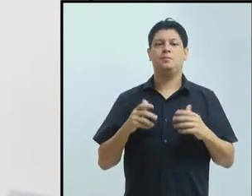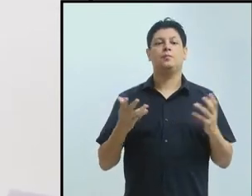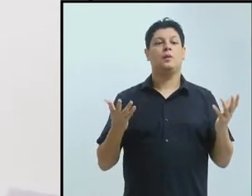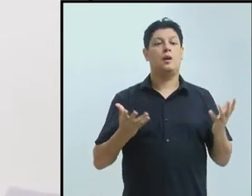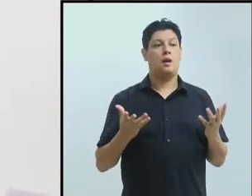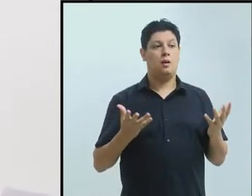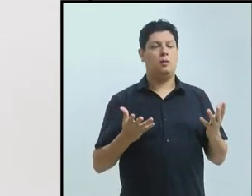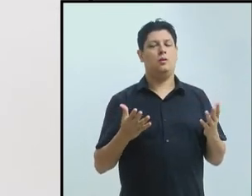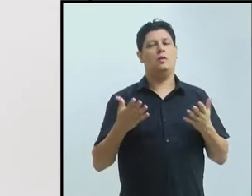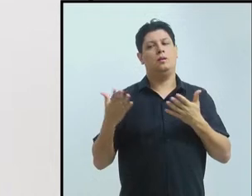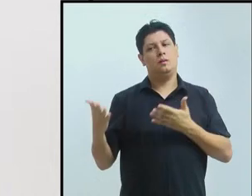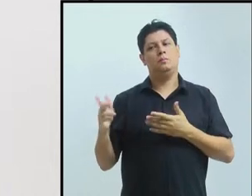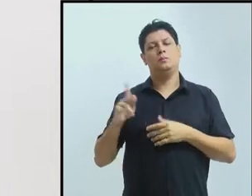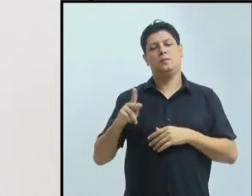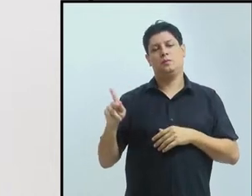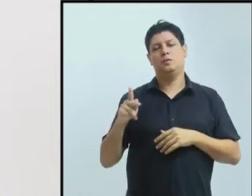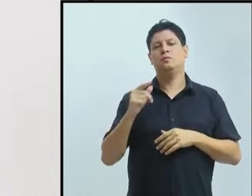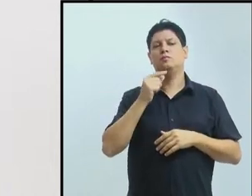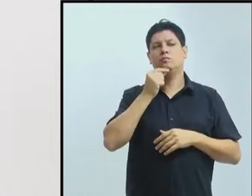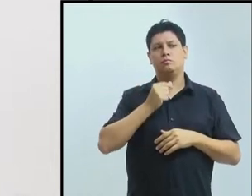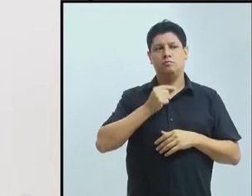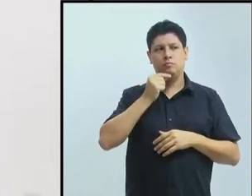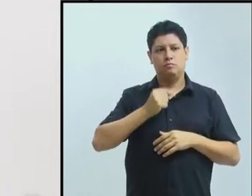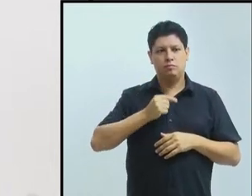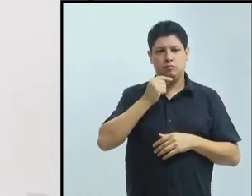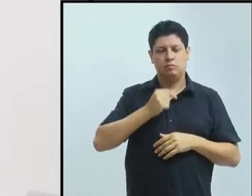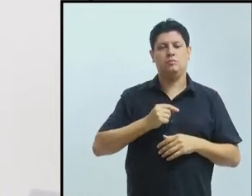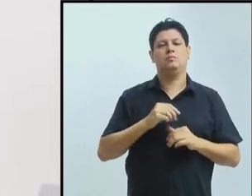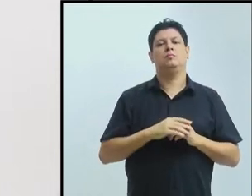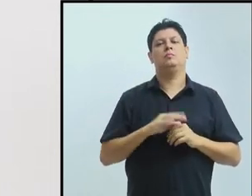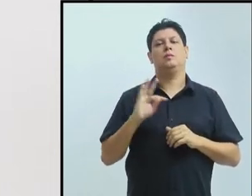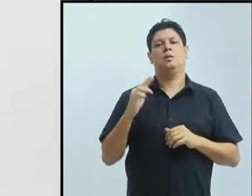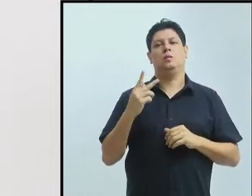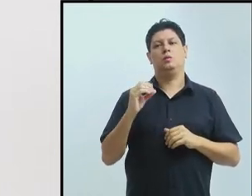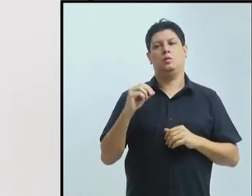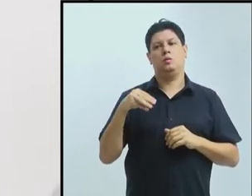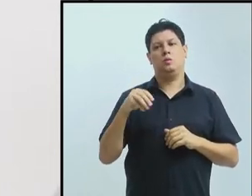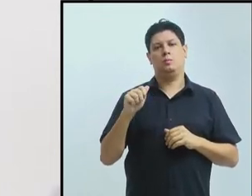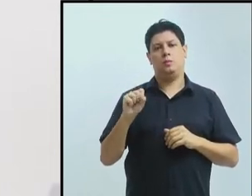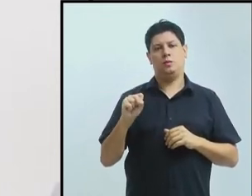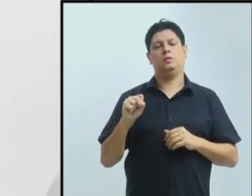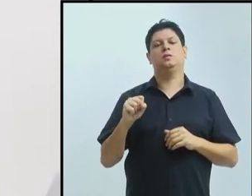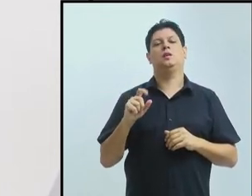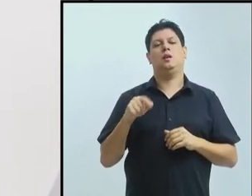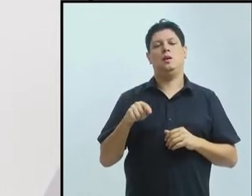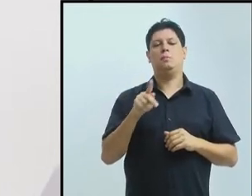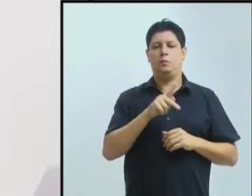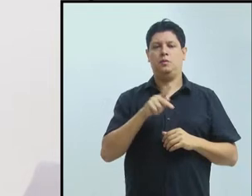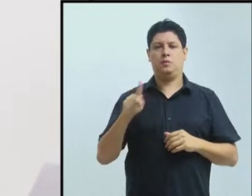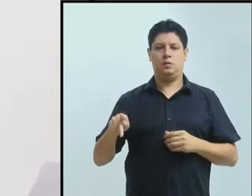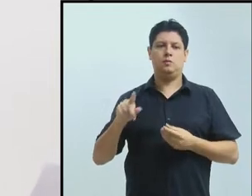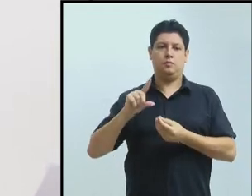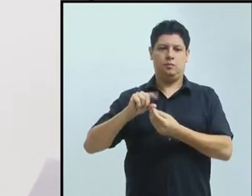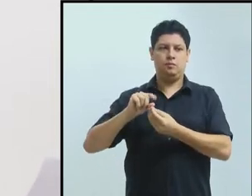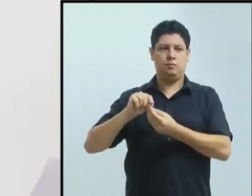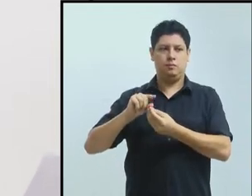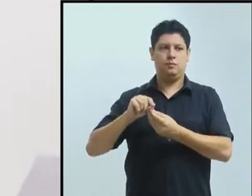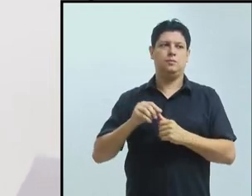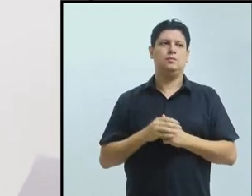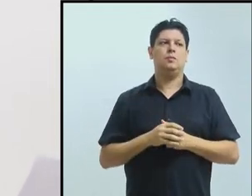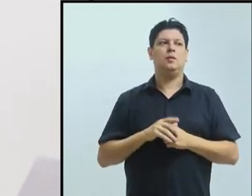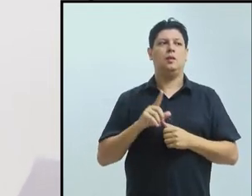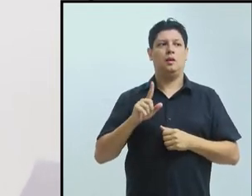para o professor Thomas Massal Fairchild, que é professor do Instituto de Letras e Comunicação também. Membro aqui do nosso corpo